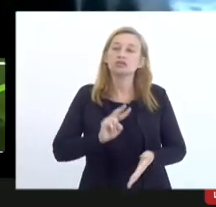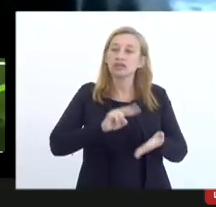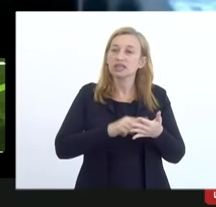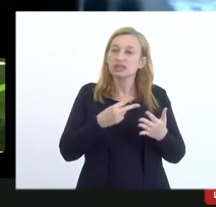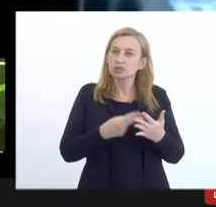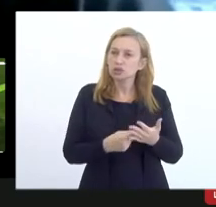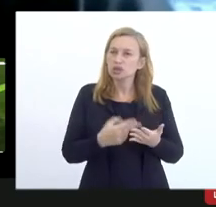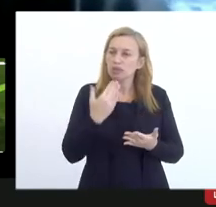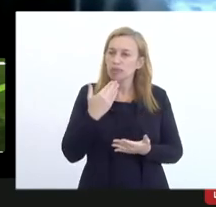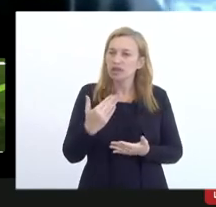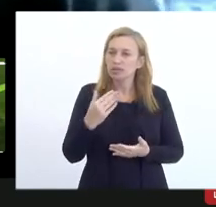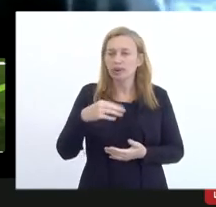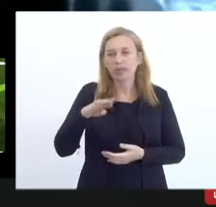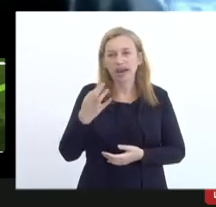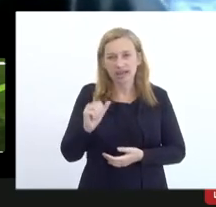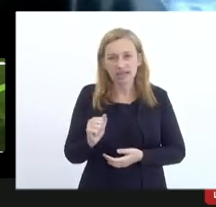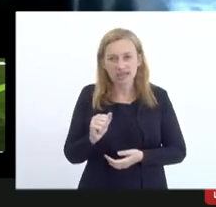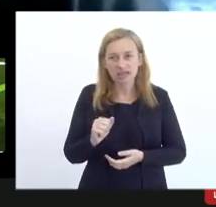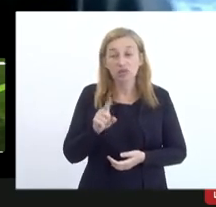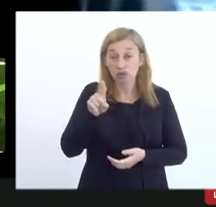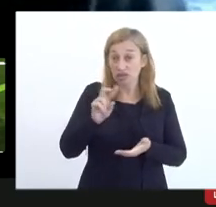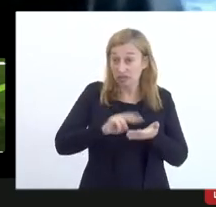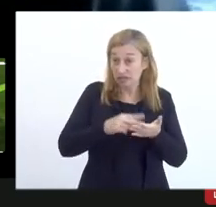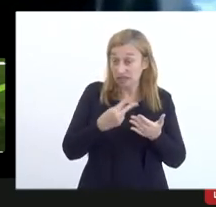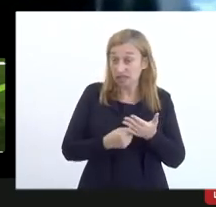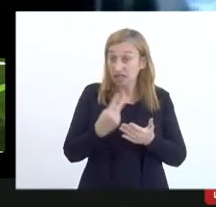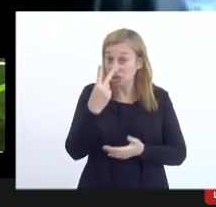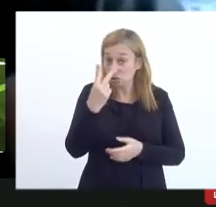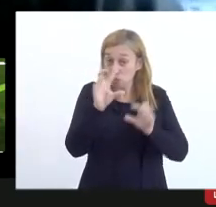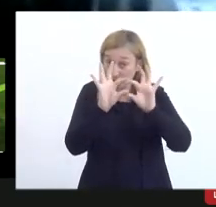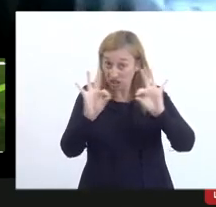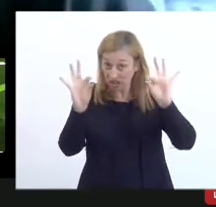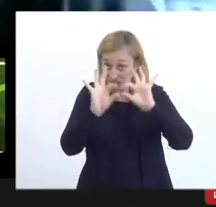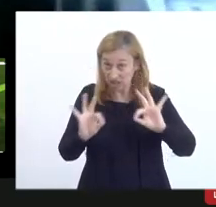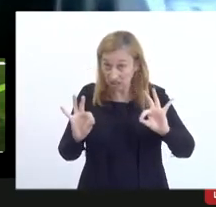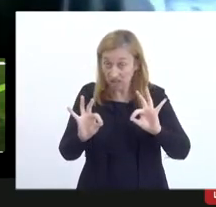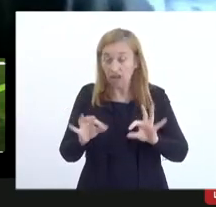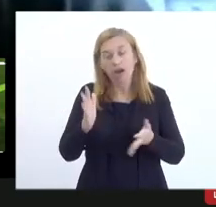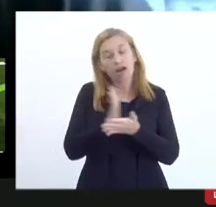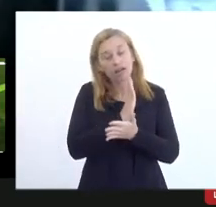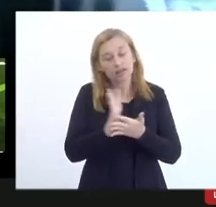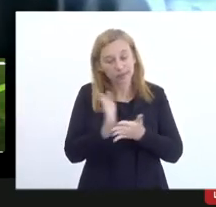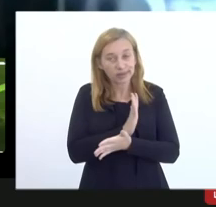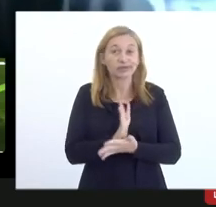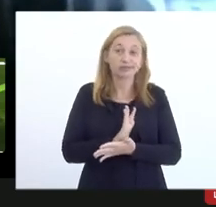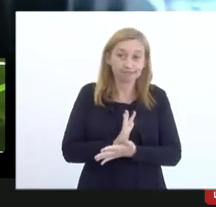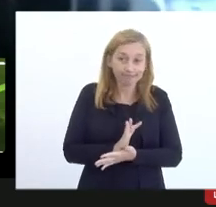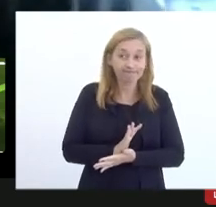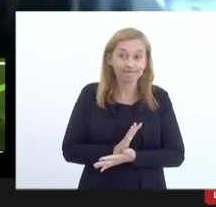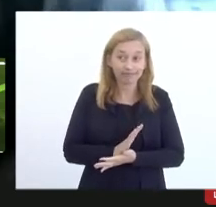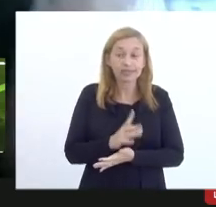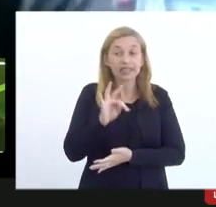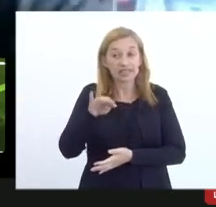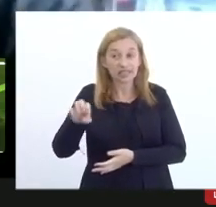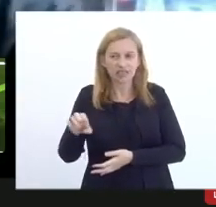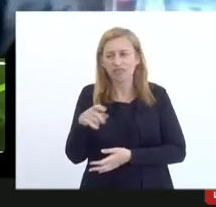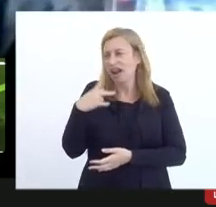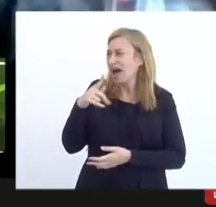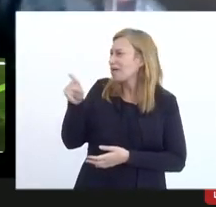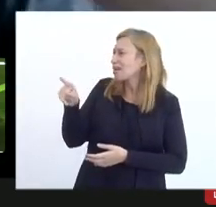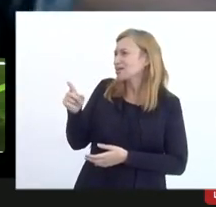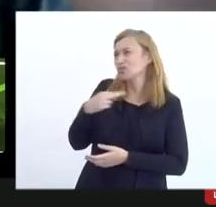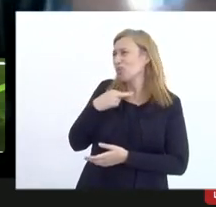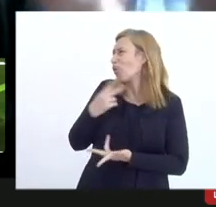que nem eu pedi para a Márcia Dias, quando você vai traduzir em duas linhasinhas, às vezes, o TCE fala, não, mas isso não